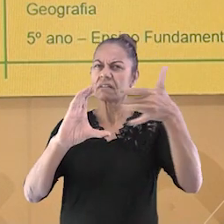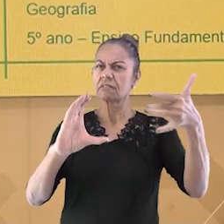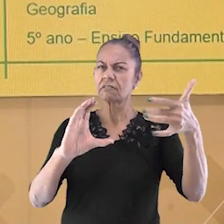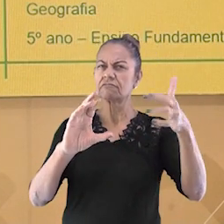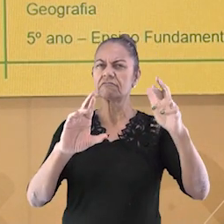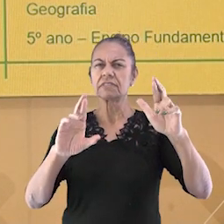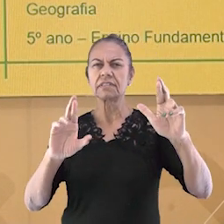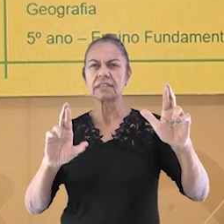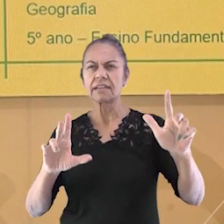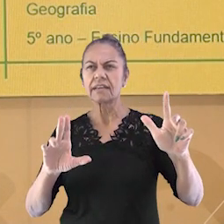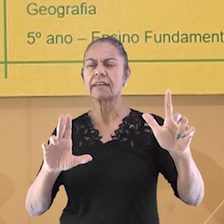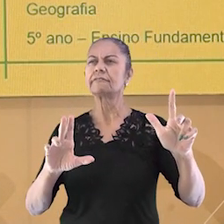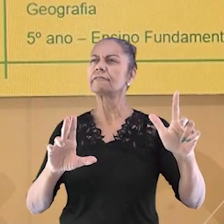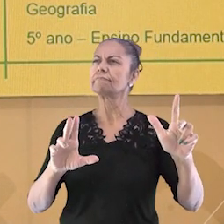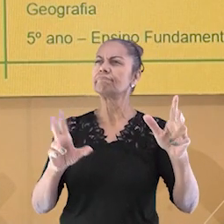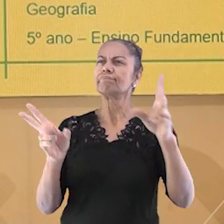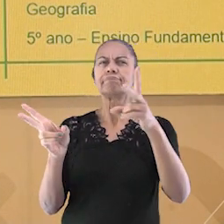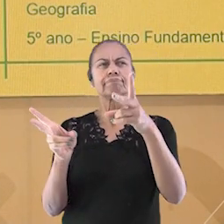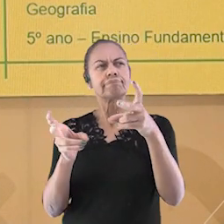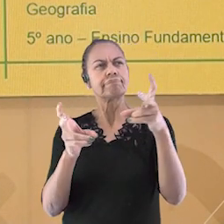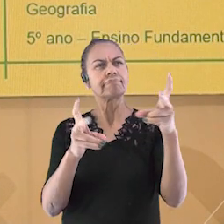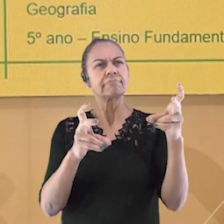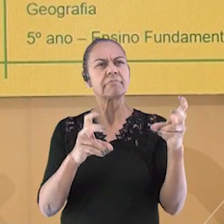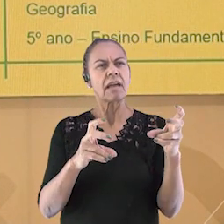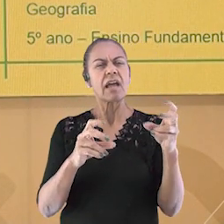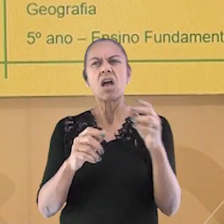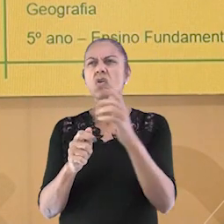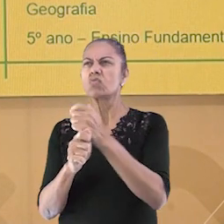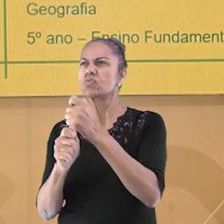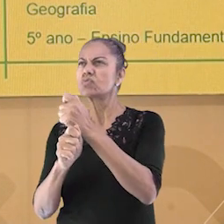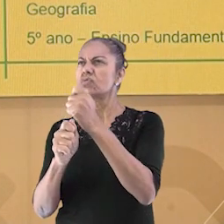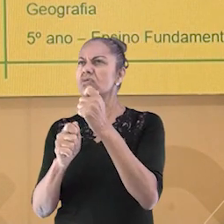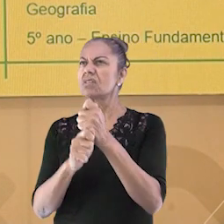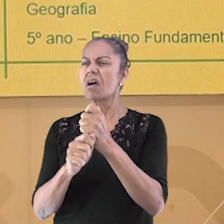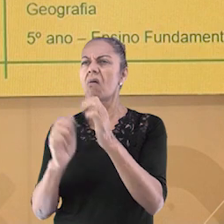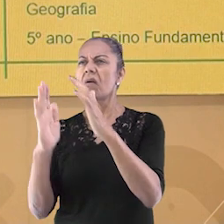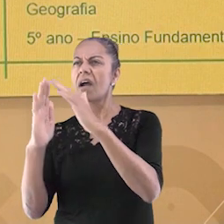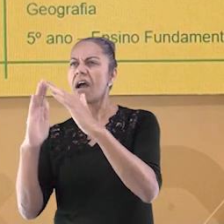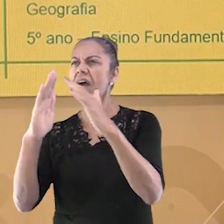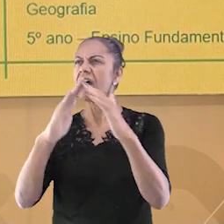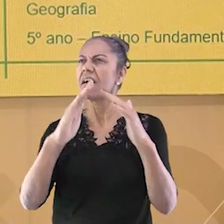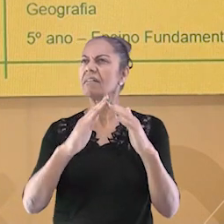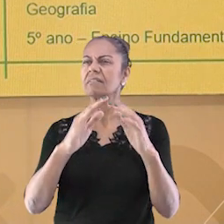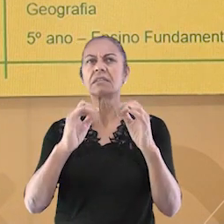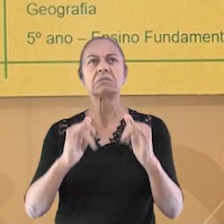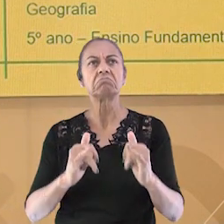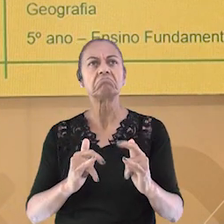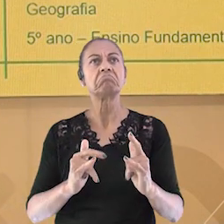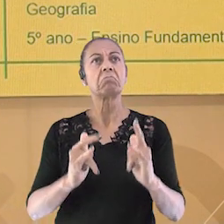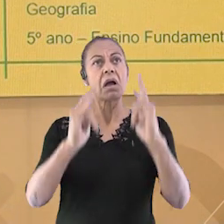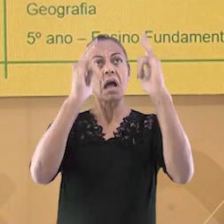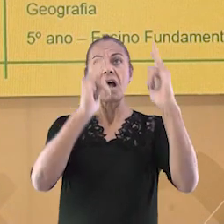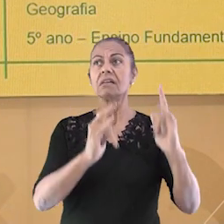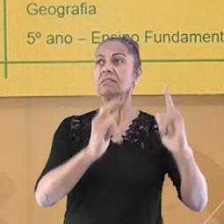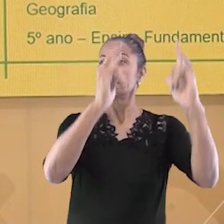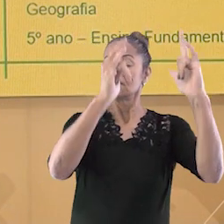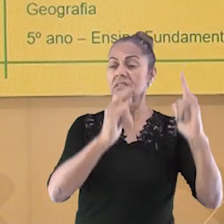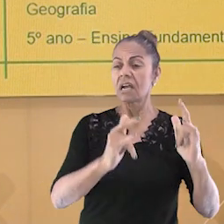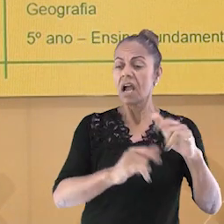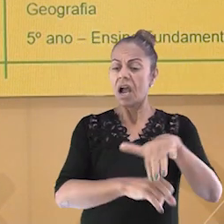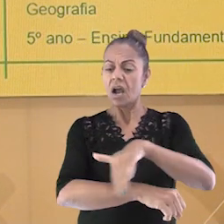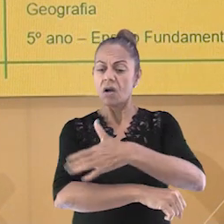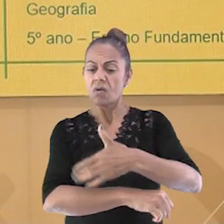Existem lugares com construções baixas, outros com mais prédios, lugares com ruas asfaltadas e outros não.